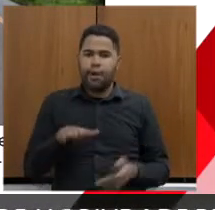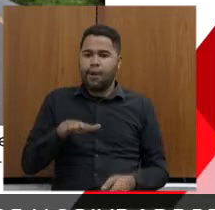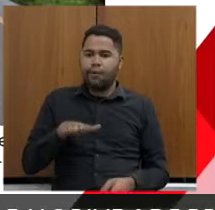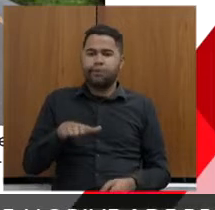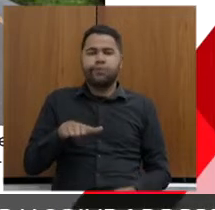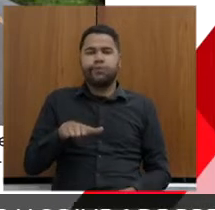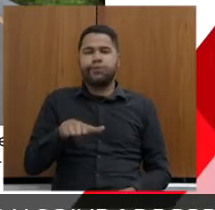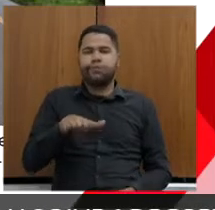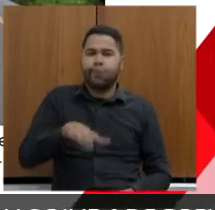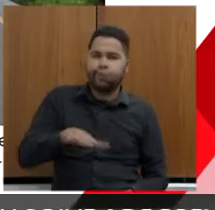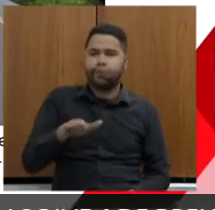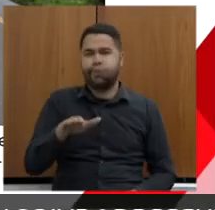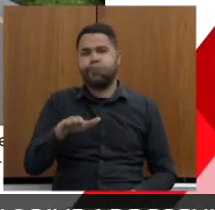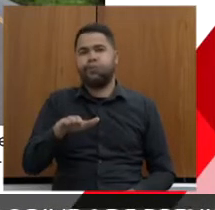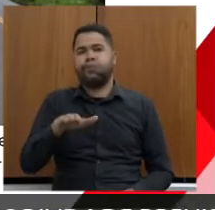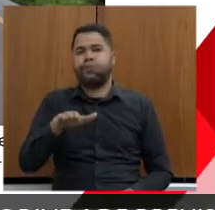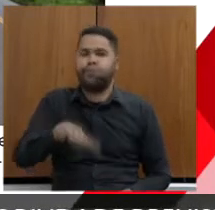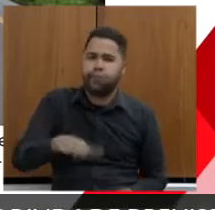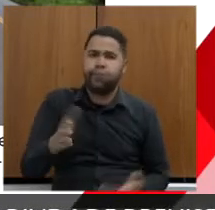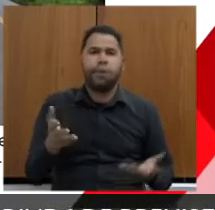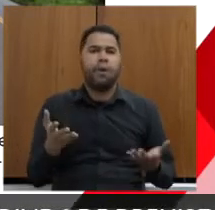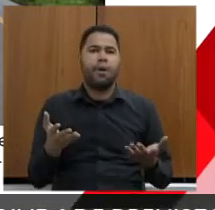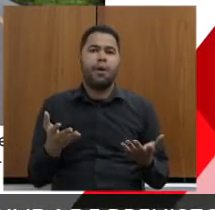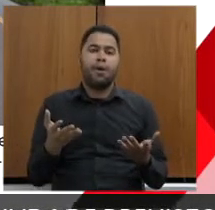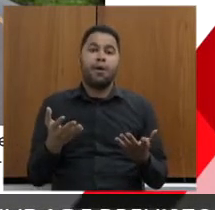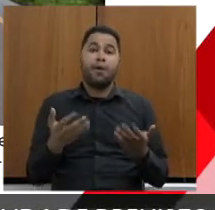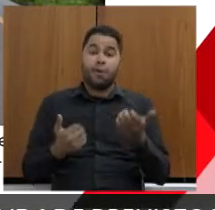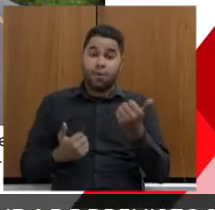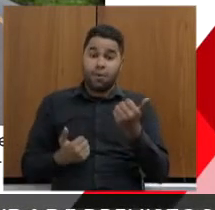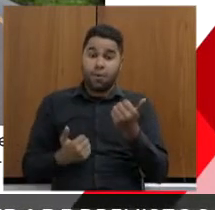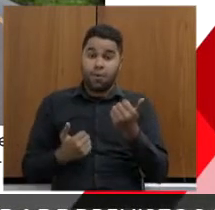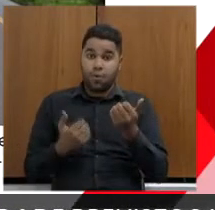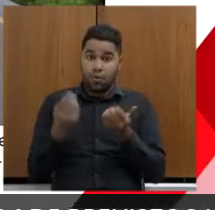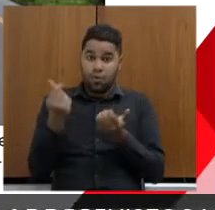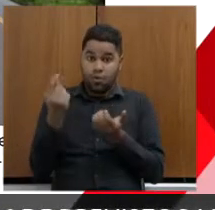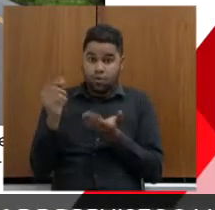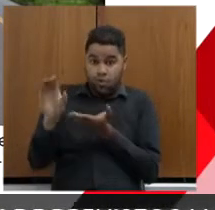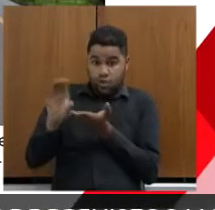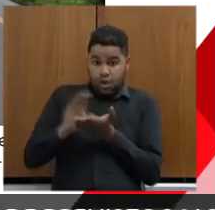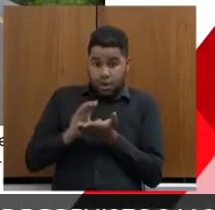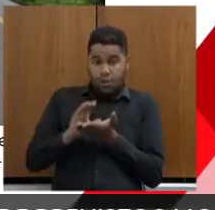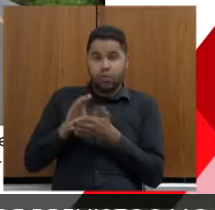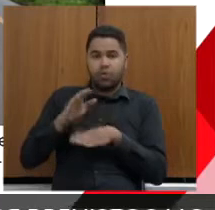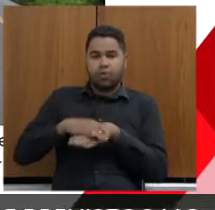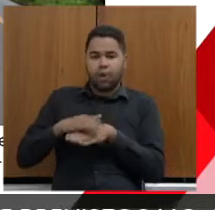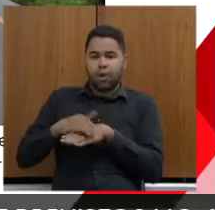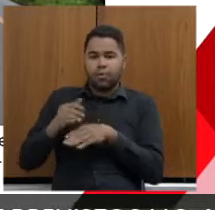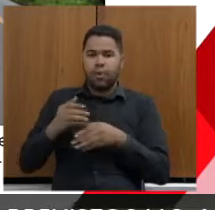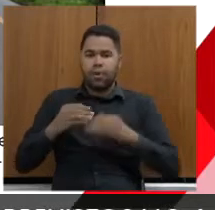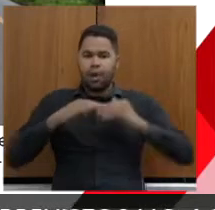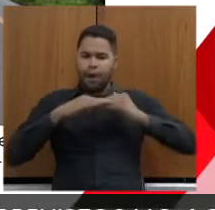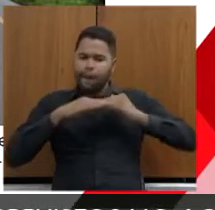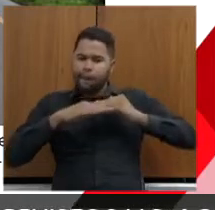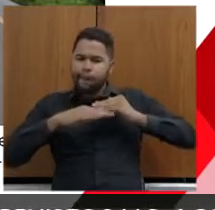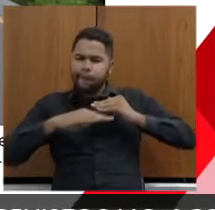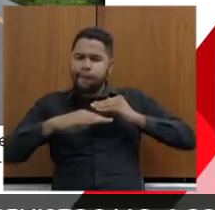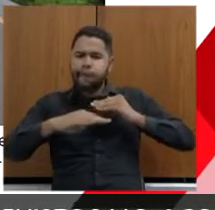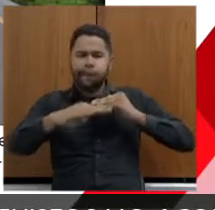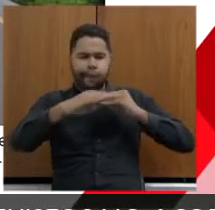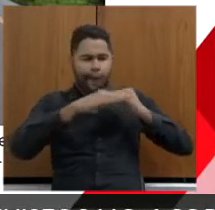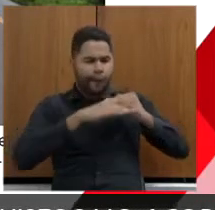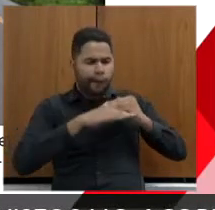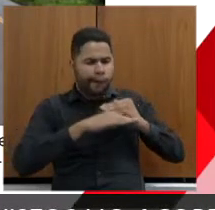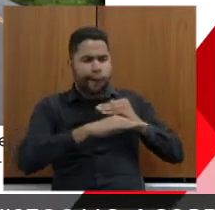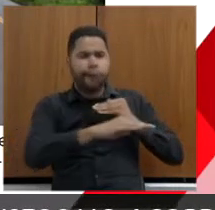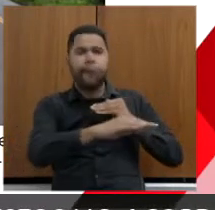Em 2014, os recursos destinados à manutenção, exclusivamente à manutenção das estradas, eram